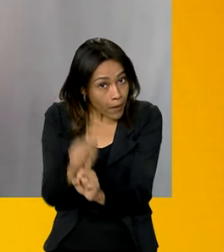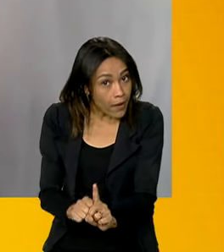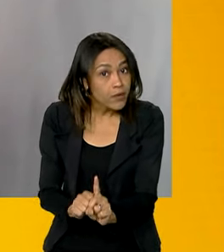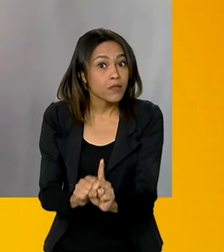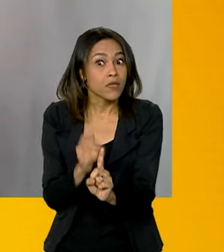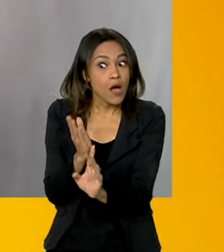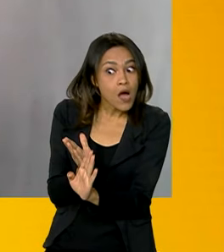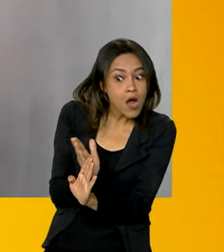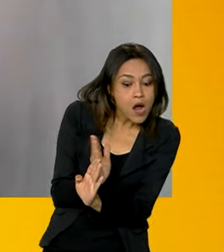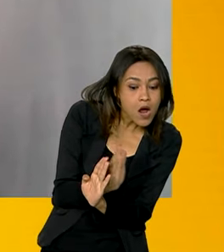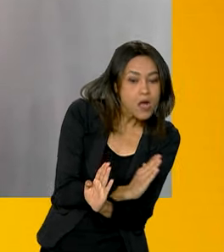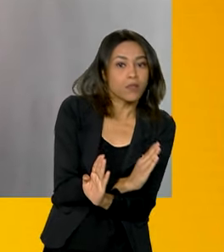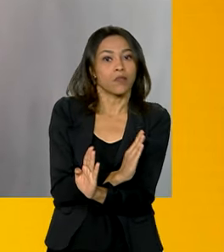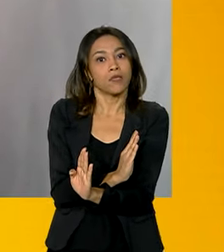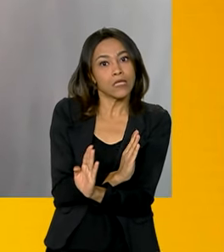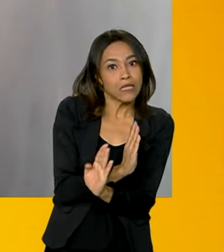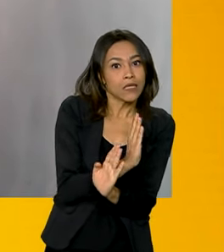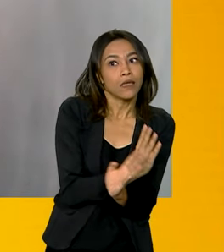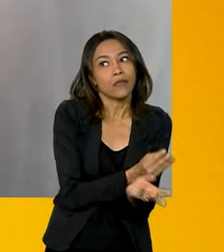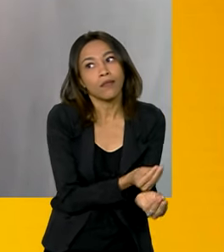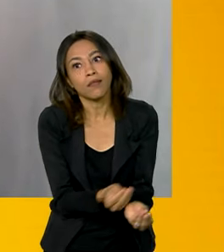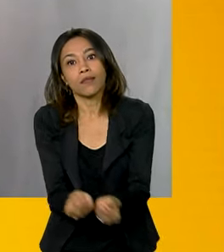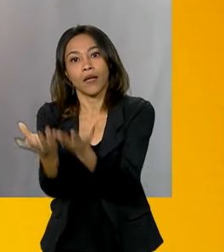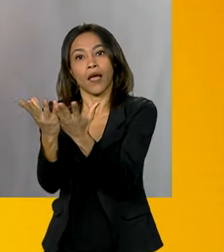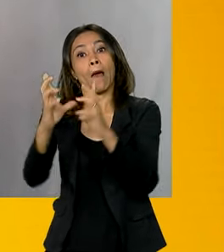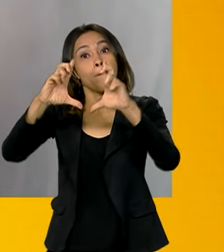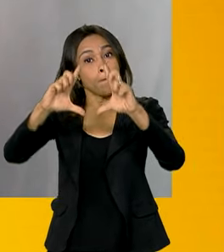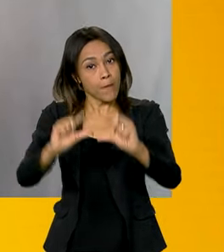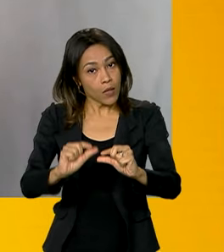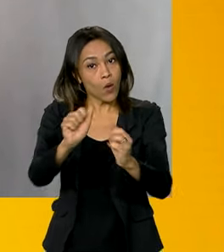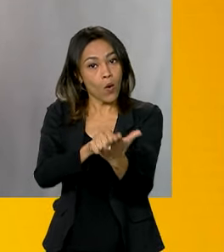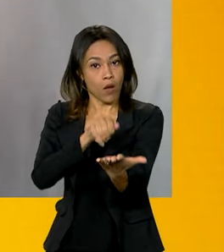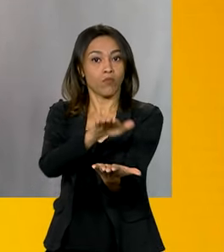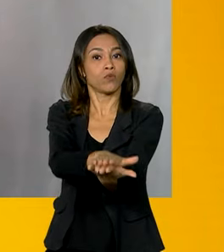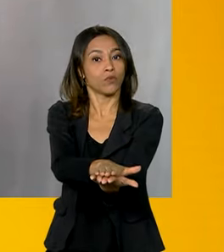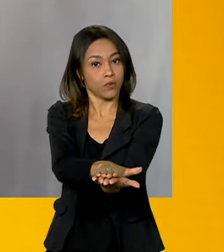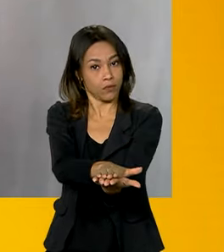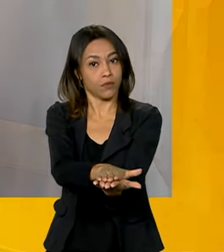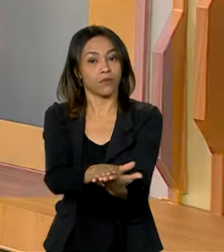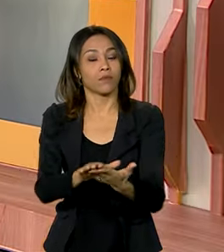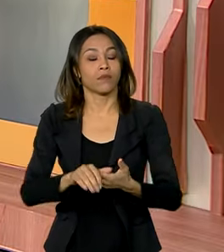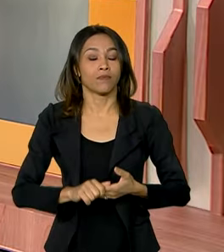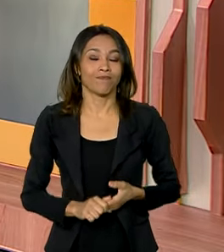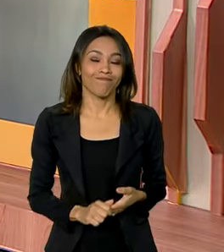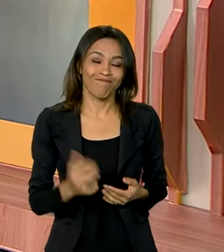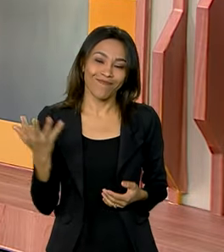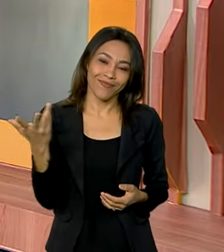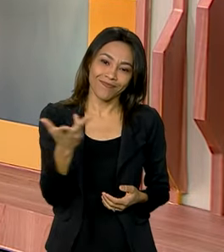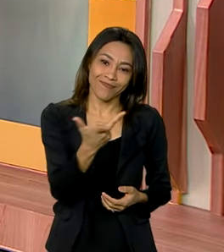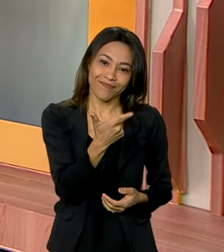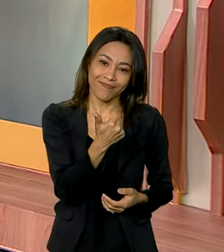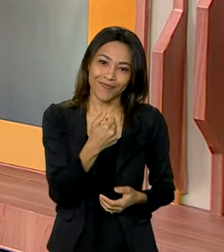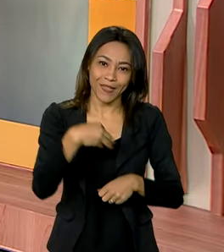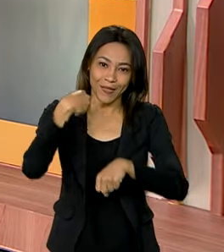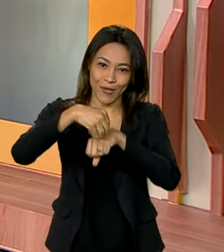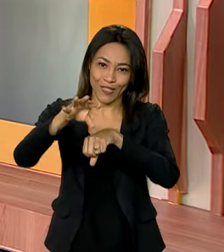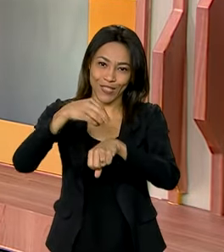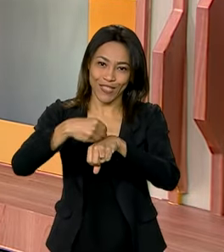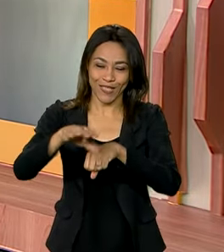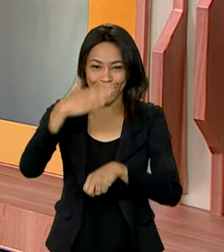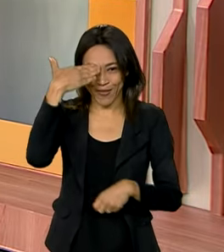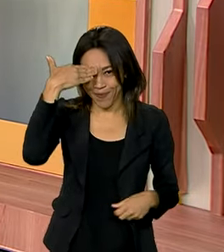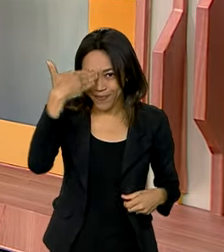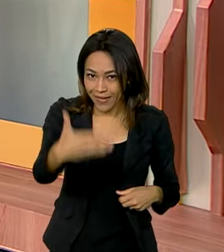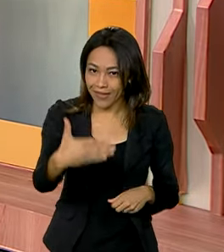puder entregar, regularizar, menor a multa que ela terá que pagar. Excelente, ótimas dicas, muito obrigada